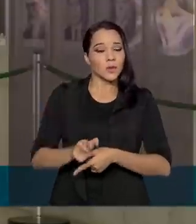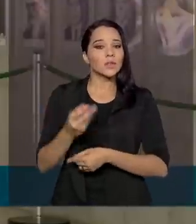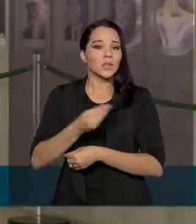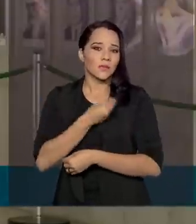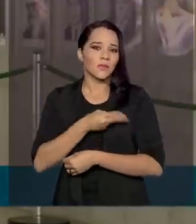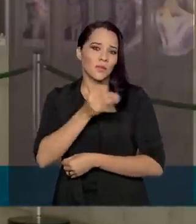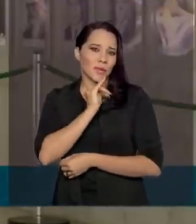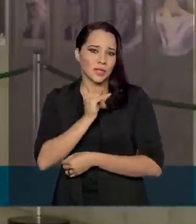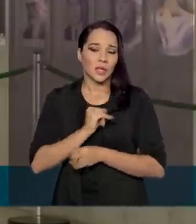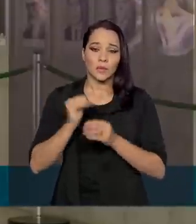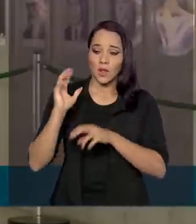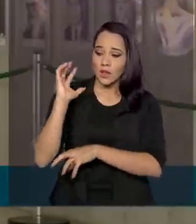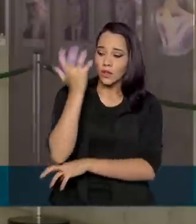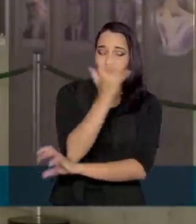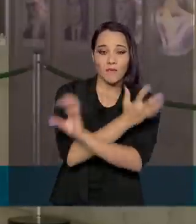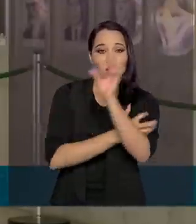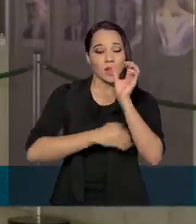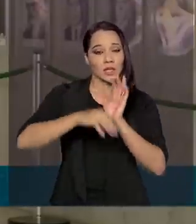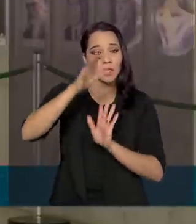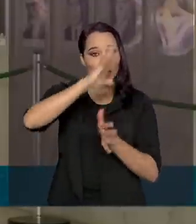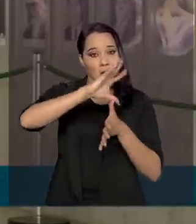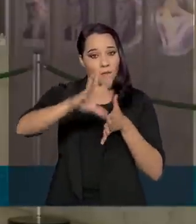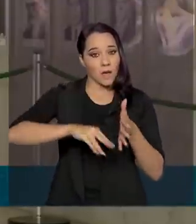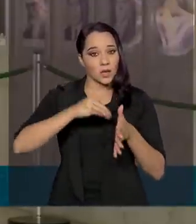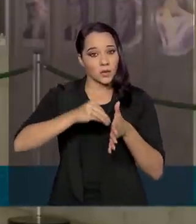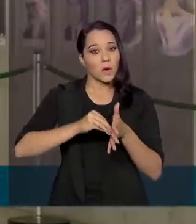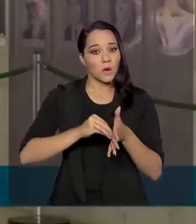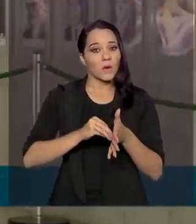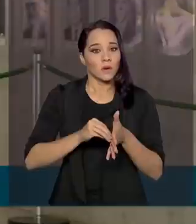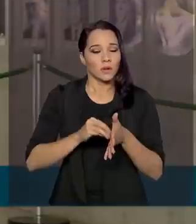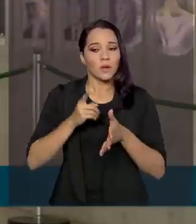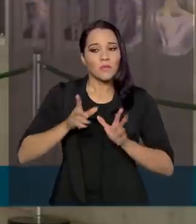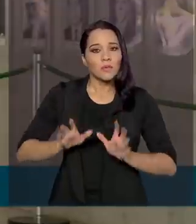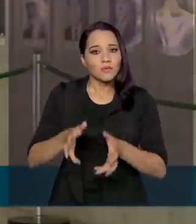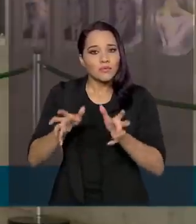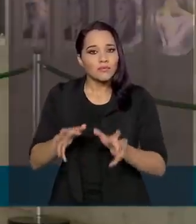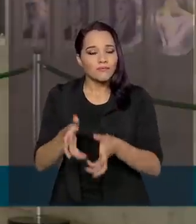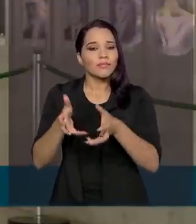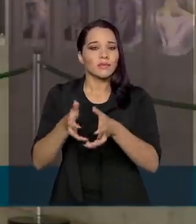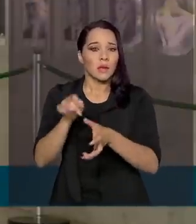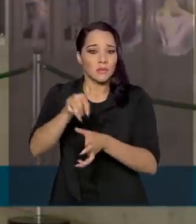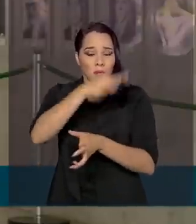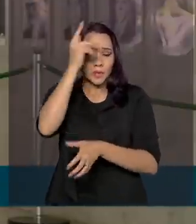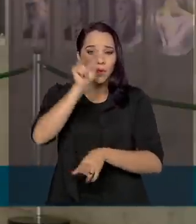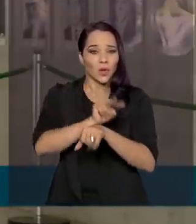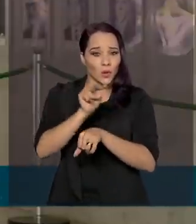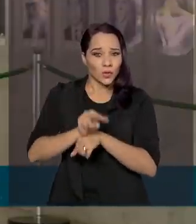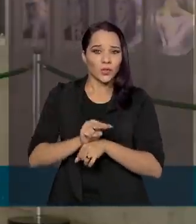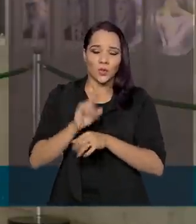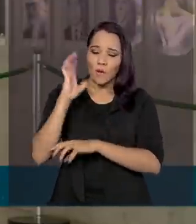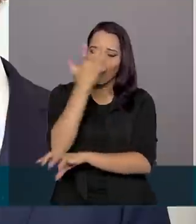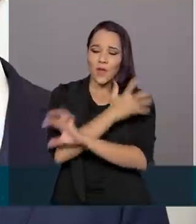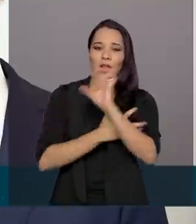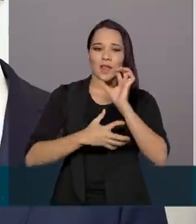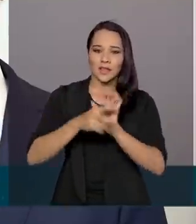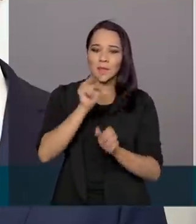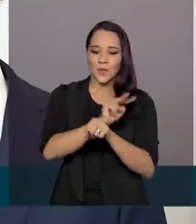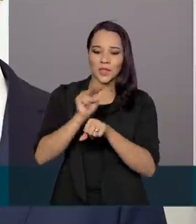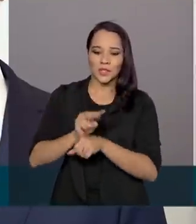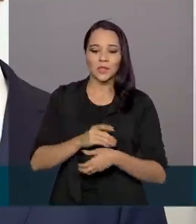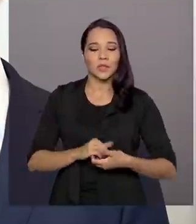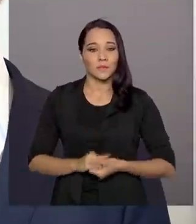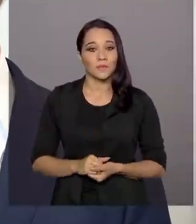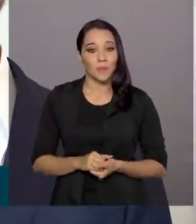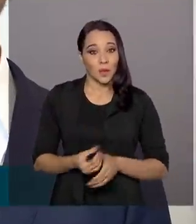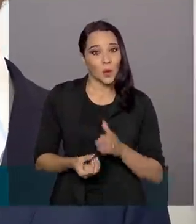vivem, por exemplo, na floresta amazônica, possibilitando um incentivo financeiro para quem mantém a floresta em pé. Criar